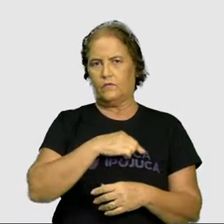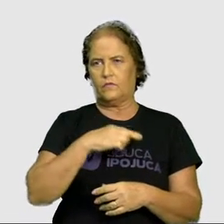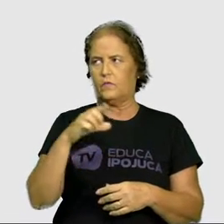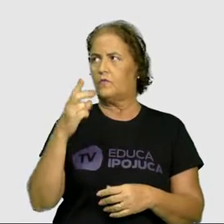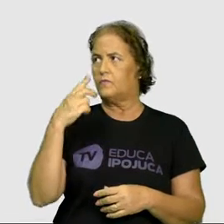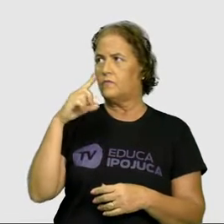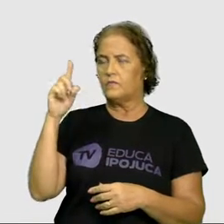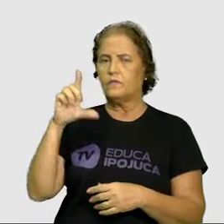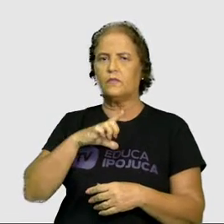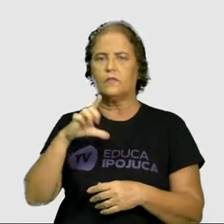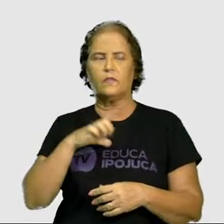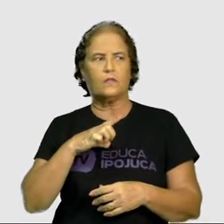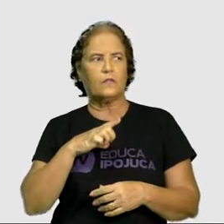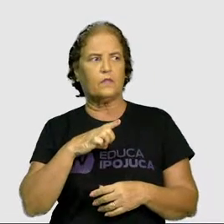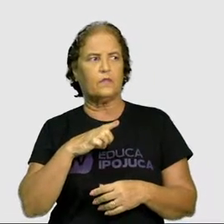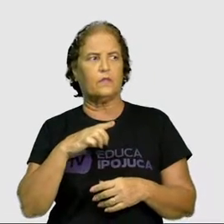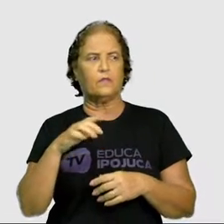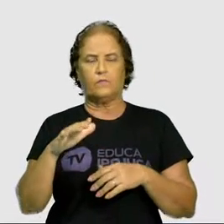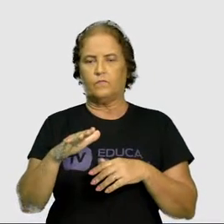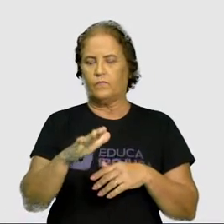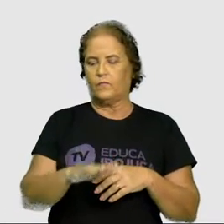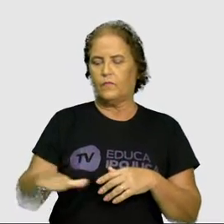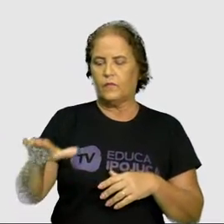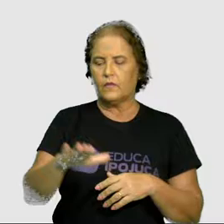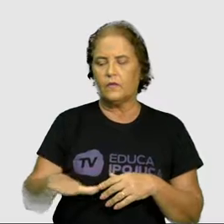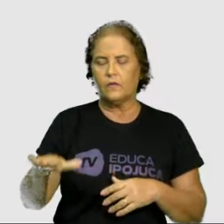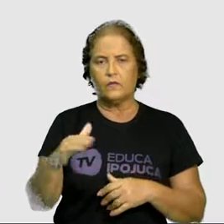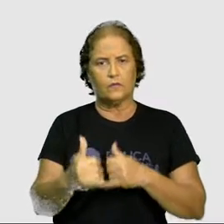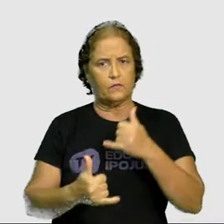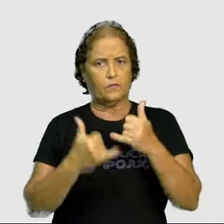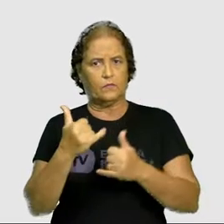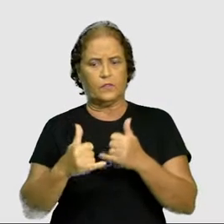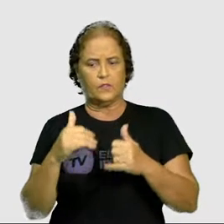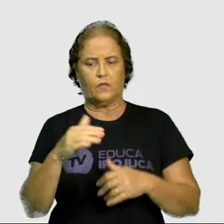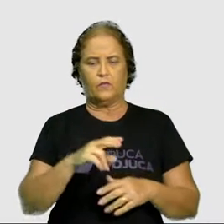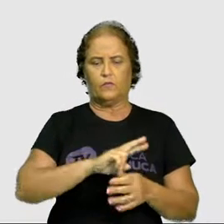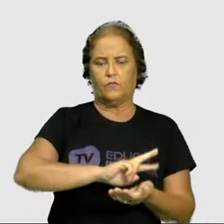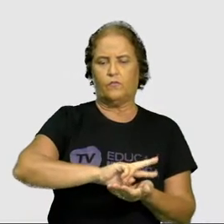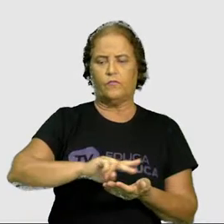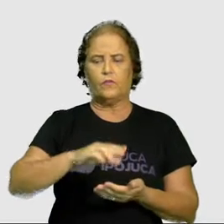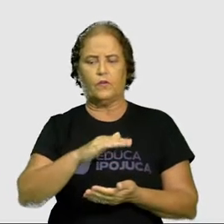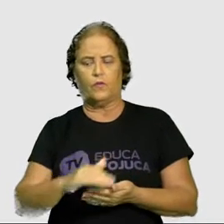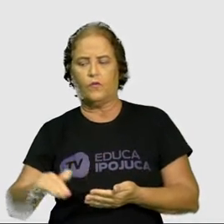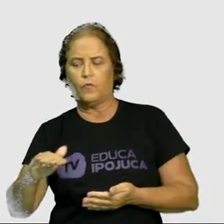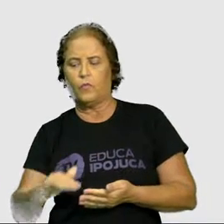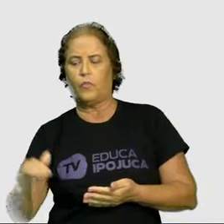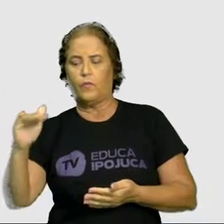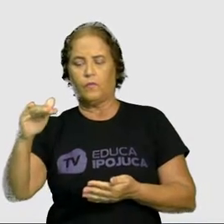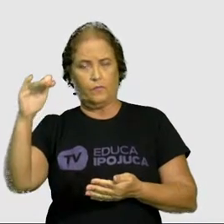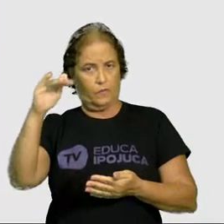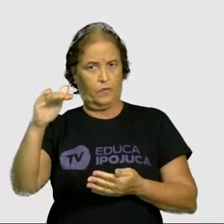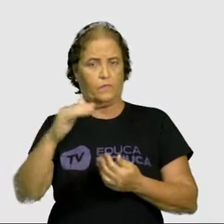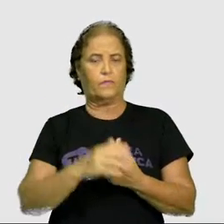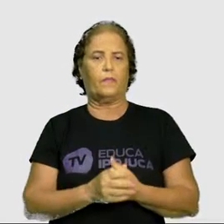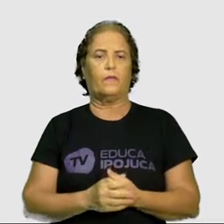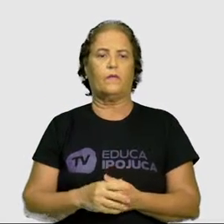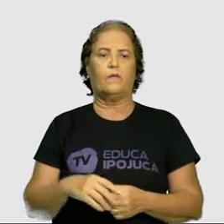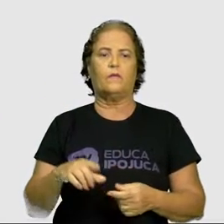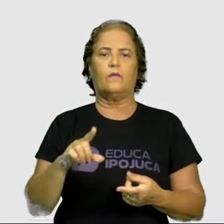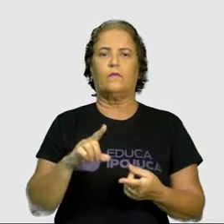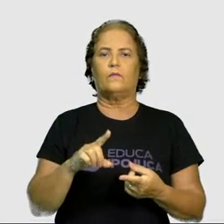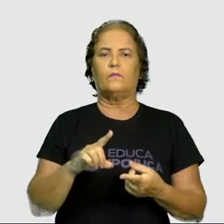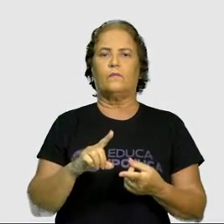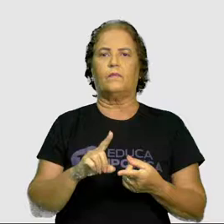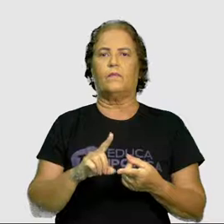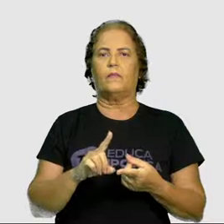as crianças brincando. E tem crianças de vários tamanhos, né? De vários crescimentos. E